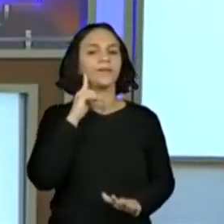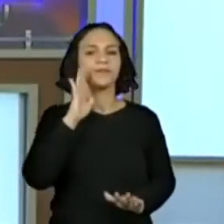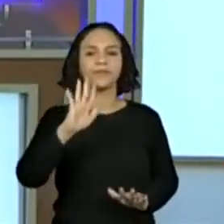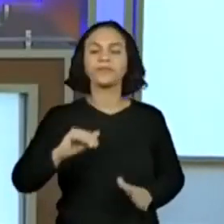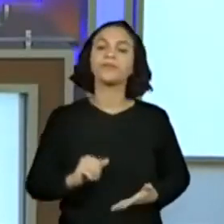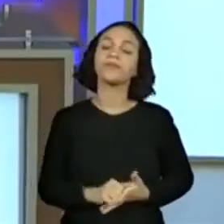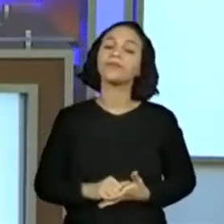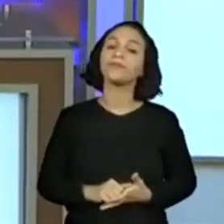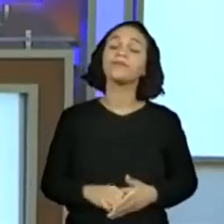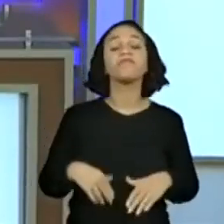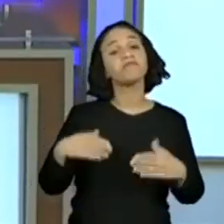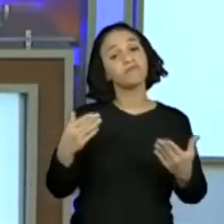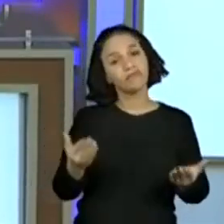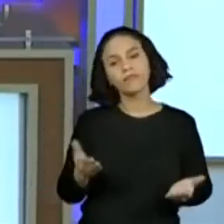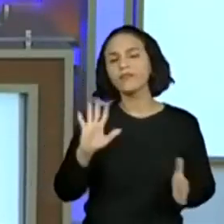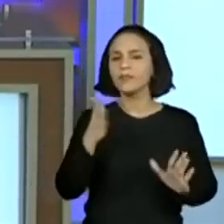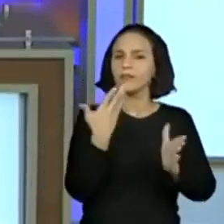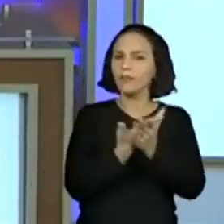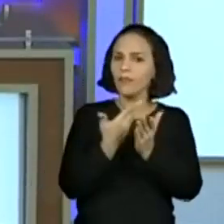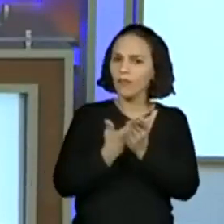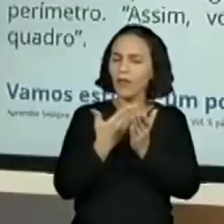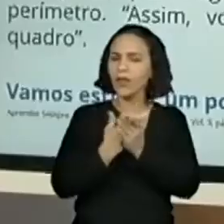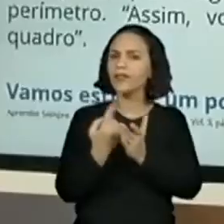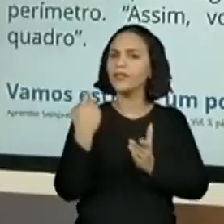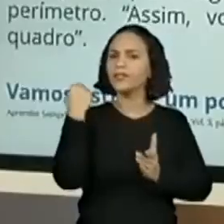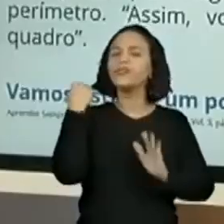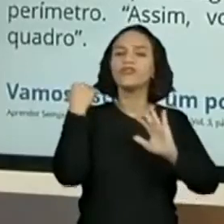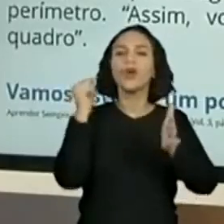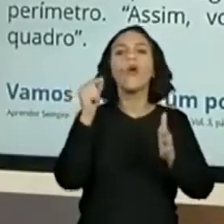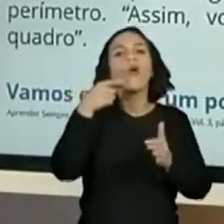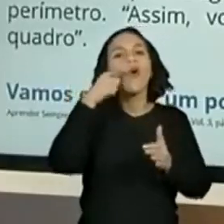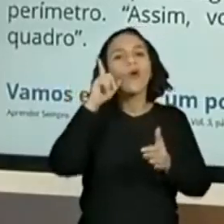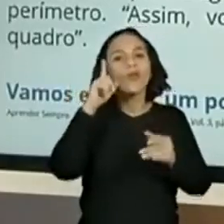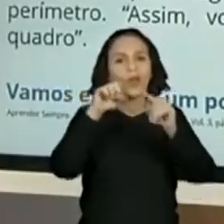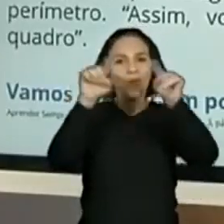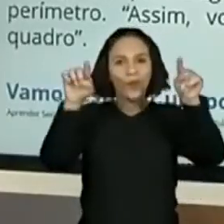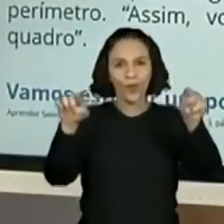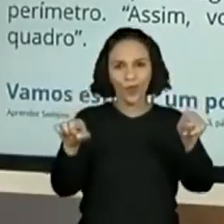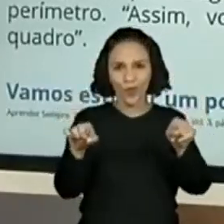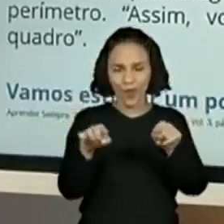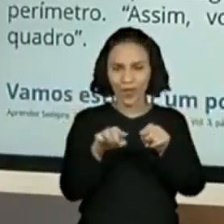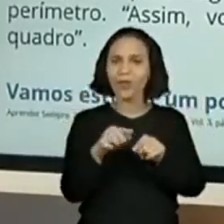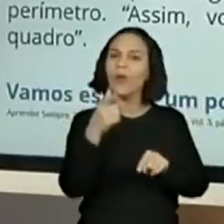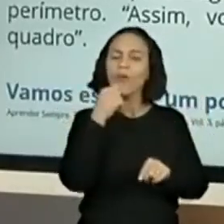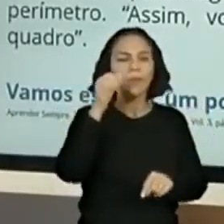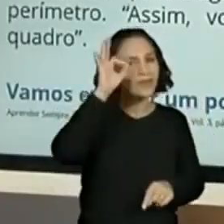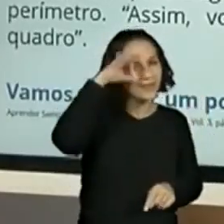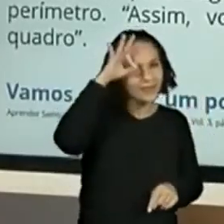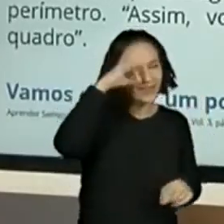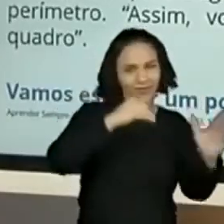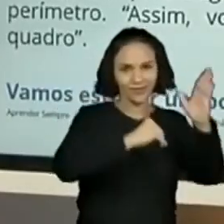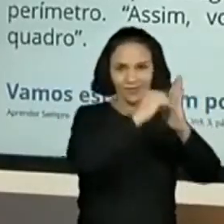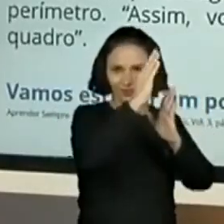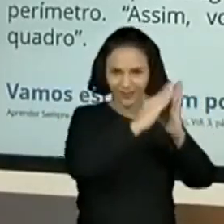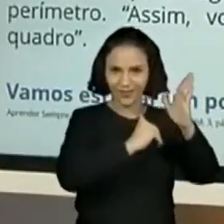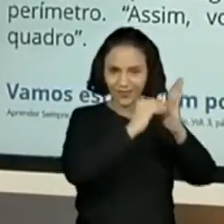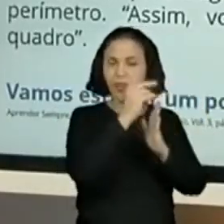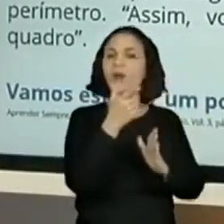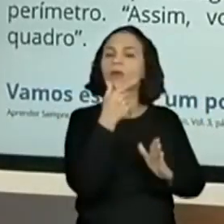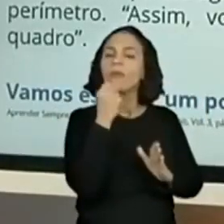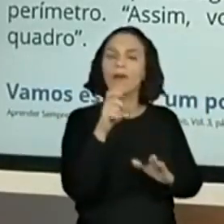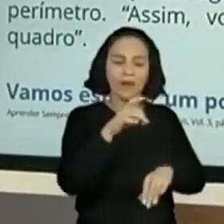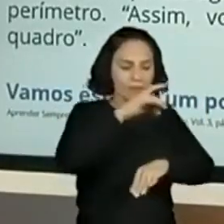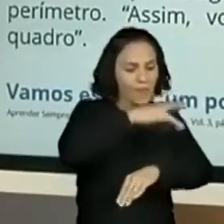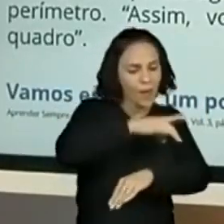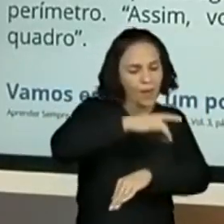Ele comentou, a gente estudou um pouco um quadro ontem, né? Um quadro de Cândido Portinari, que é o Lavrador de Café.